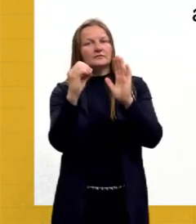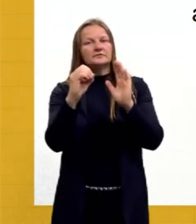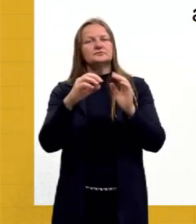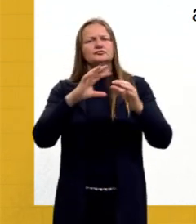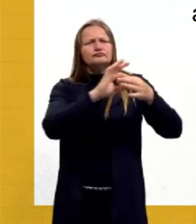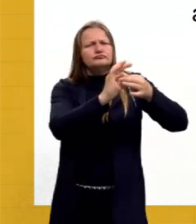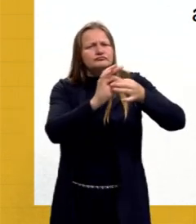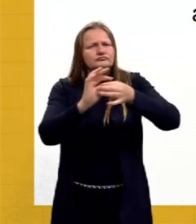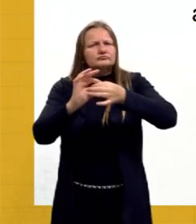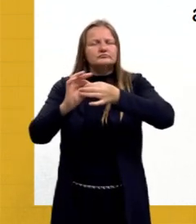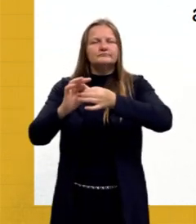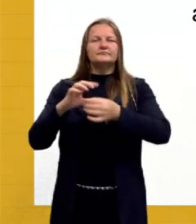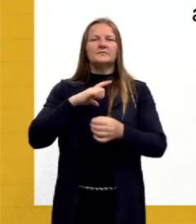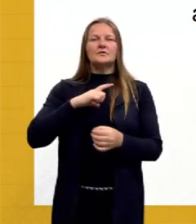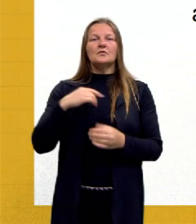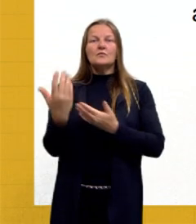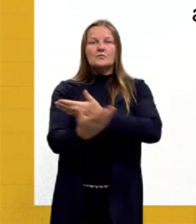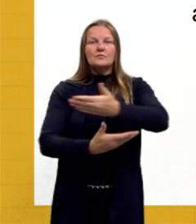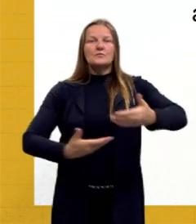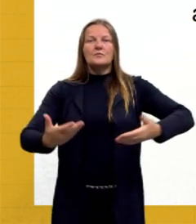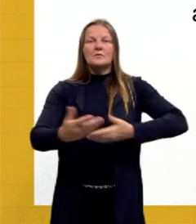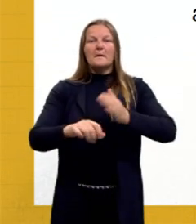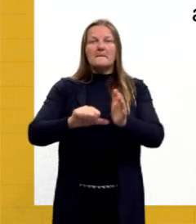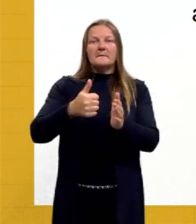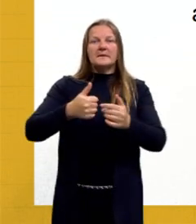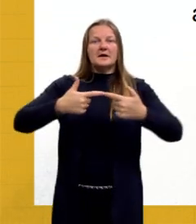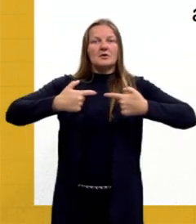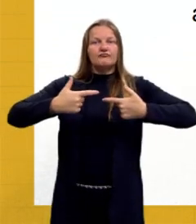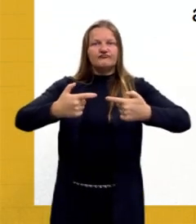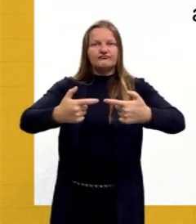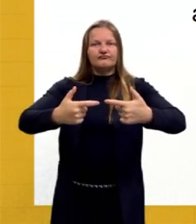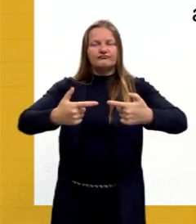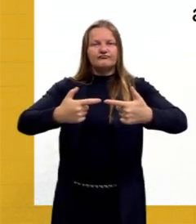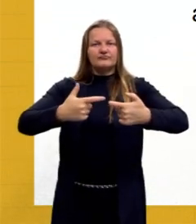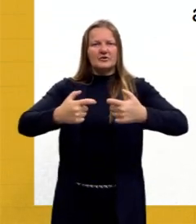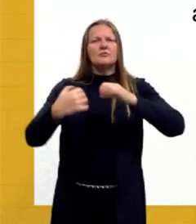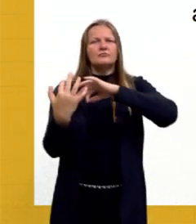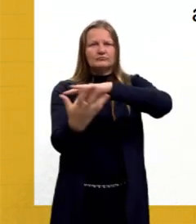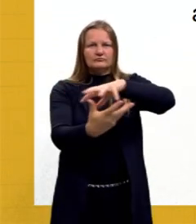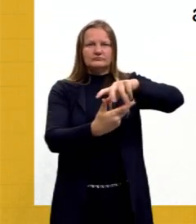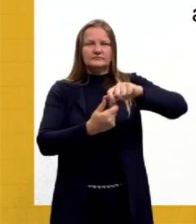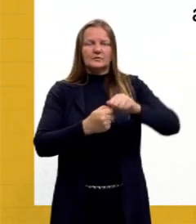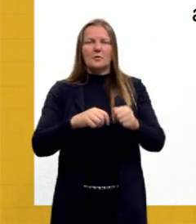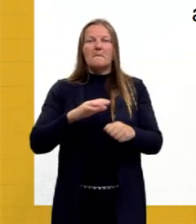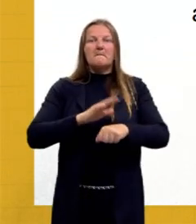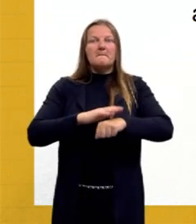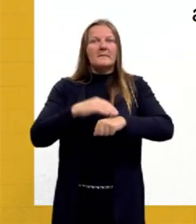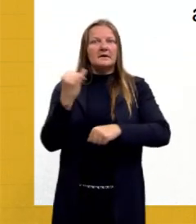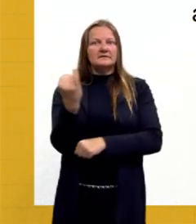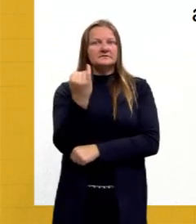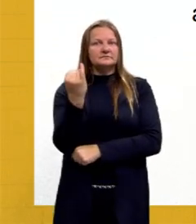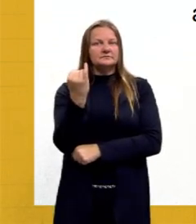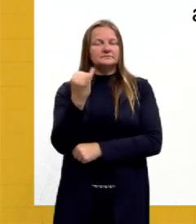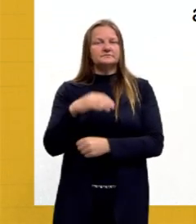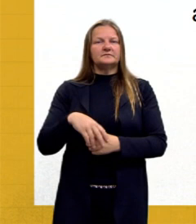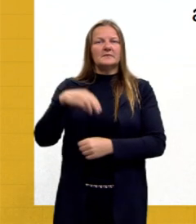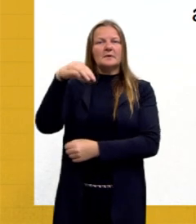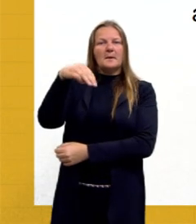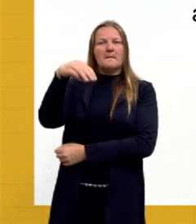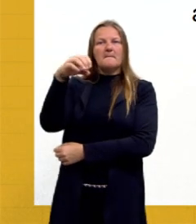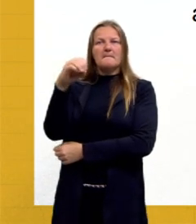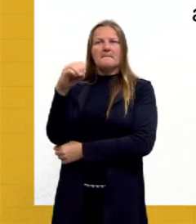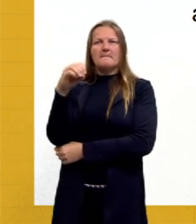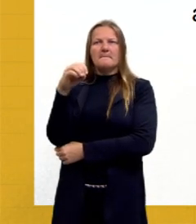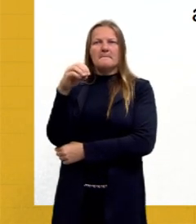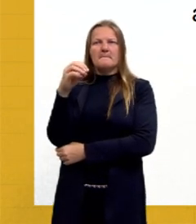contexto que envolveu a Primeira Guerra Mundial. Seu principal representante é Edward Mutch, o